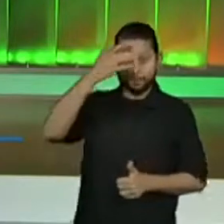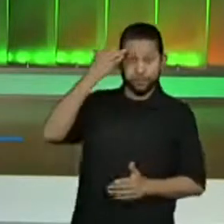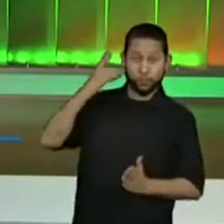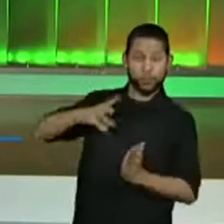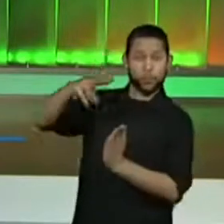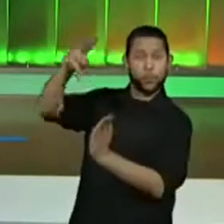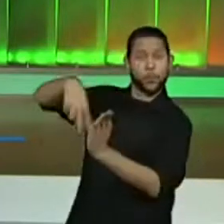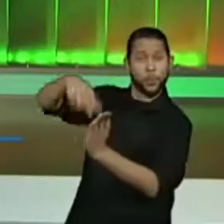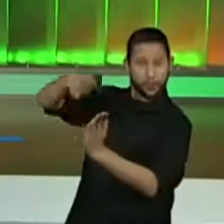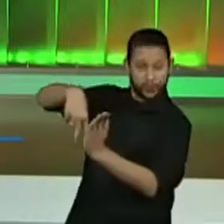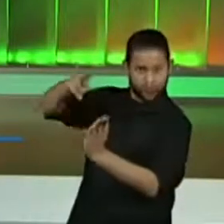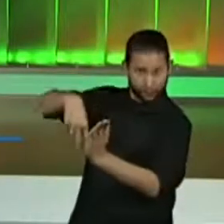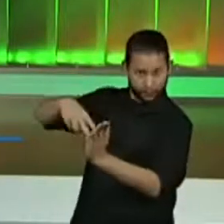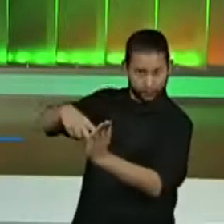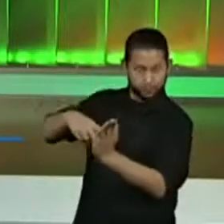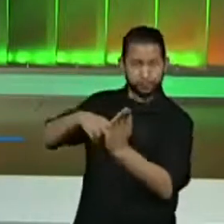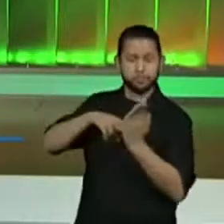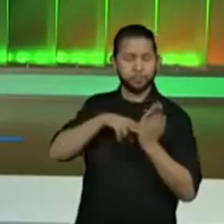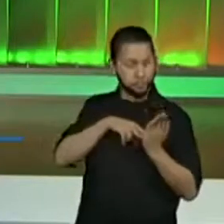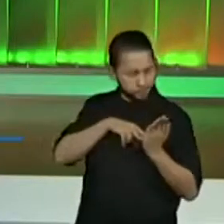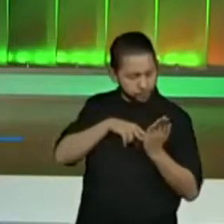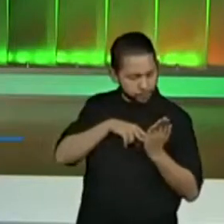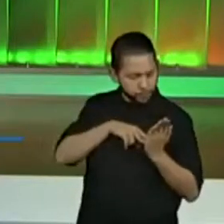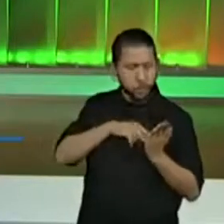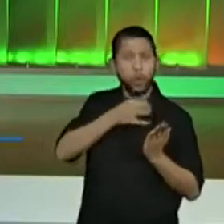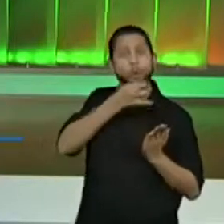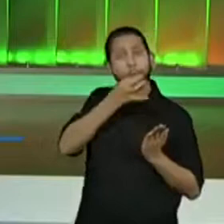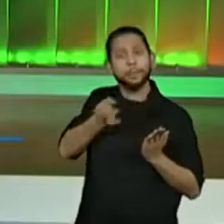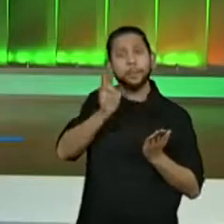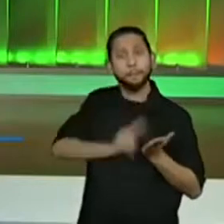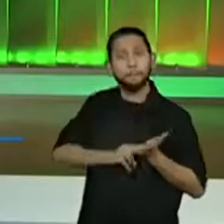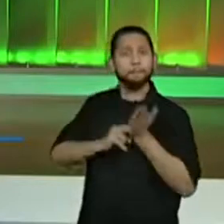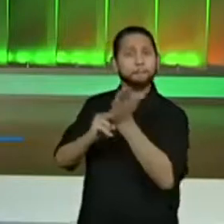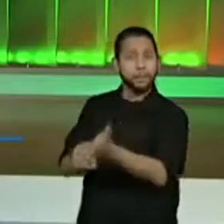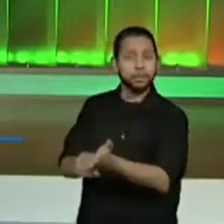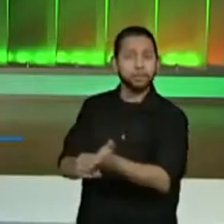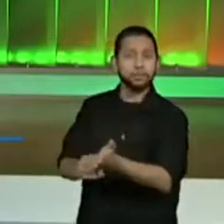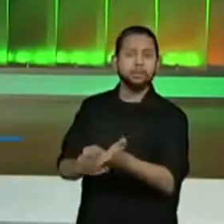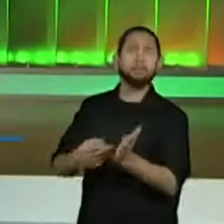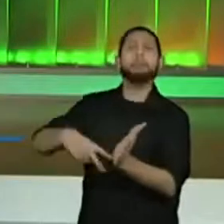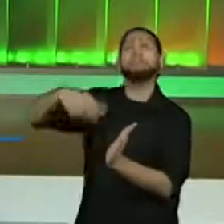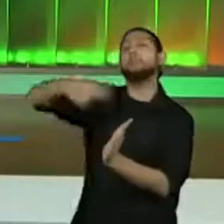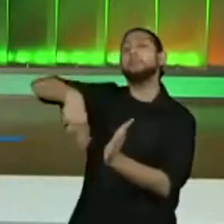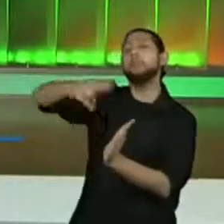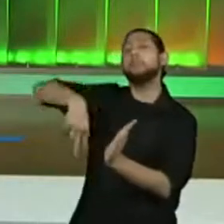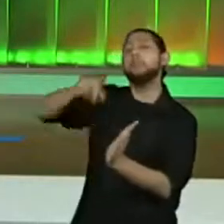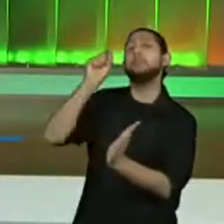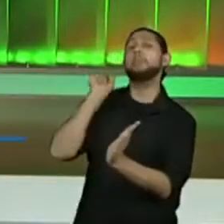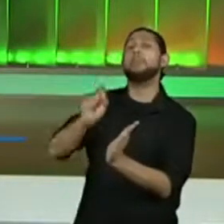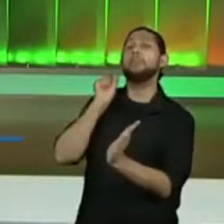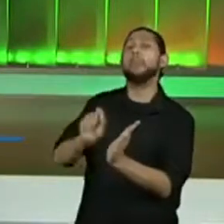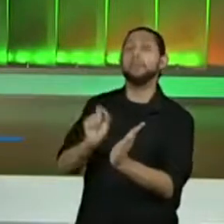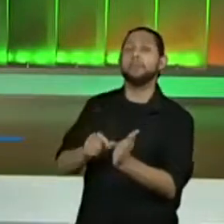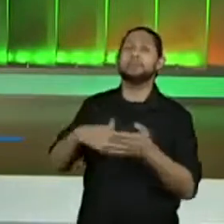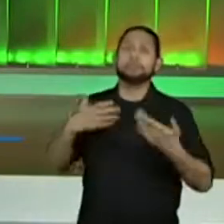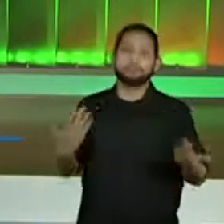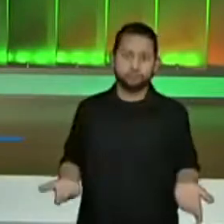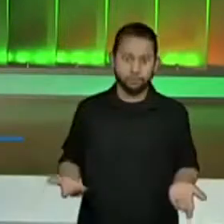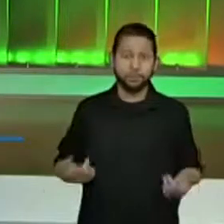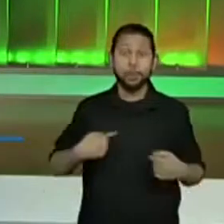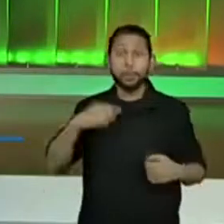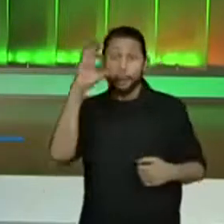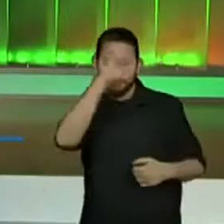opinativa de leitor, hoje o nosso foco estará exatamente na estrutura